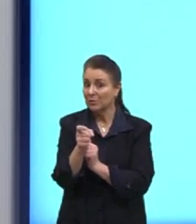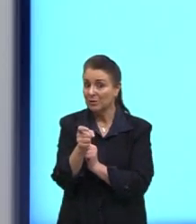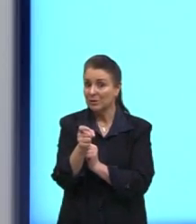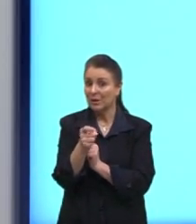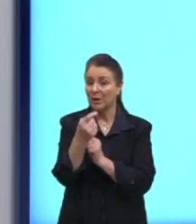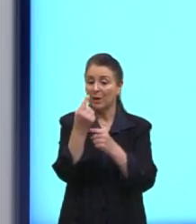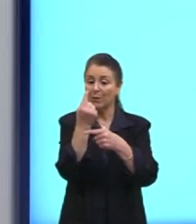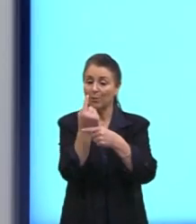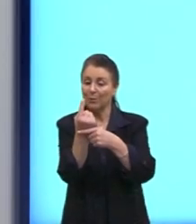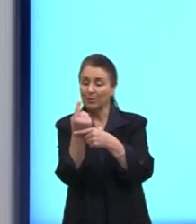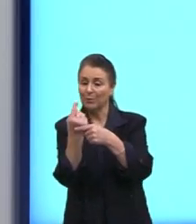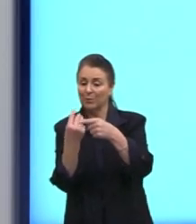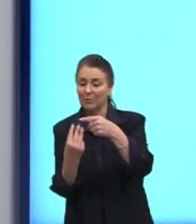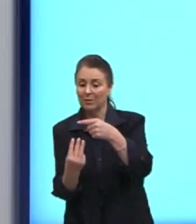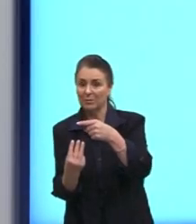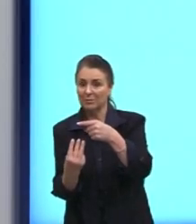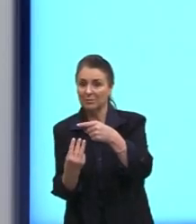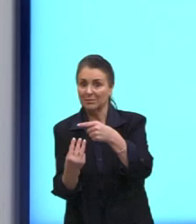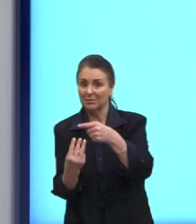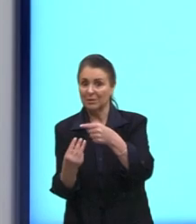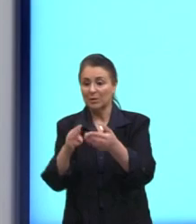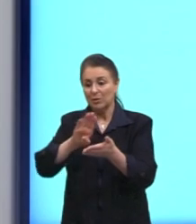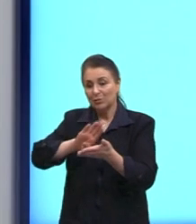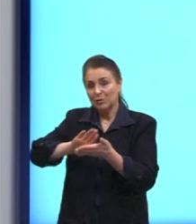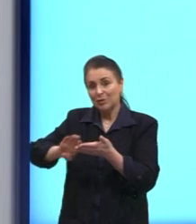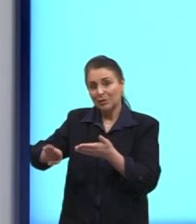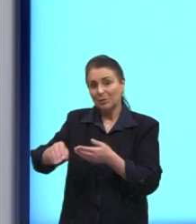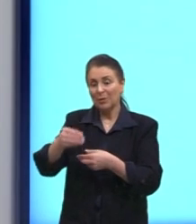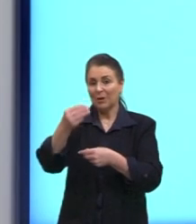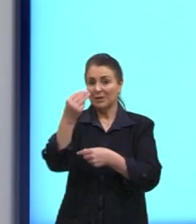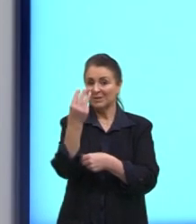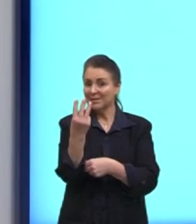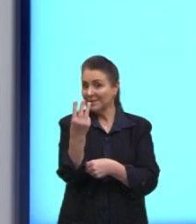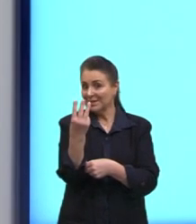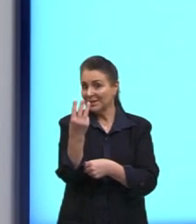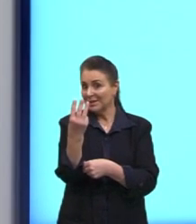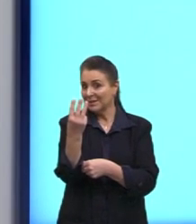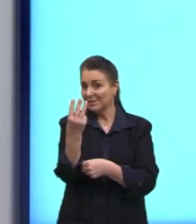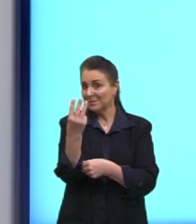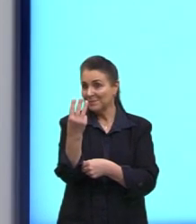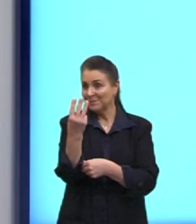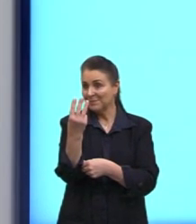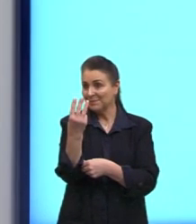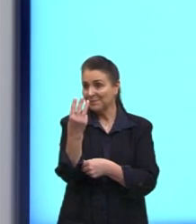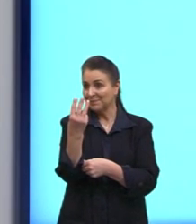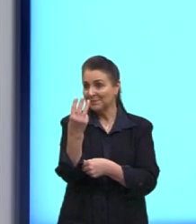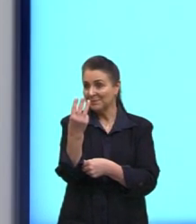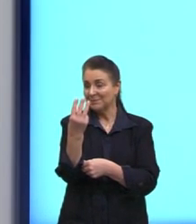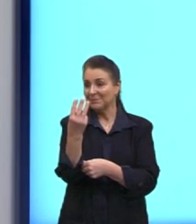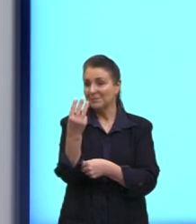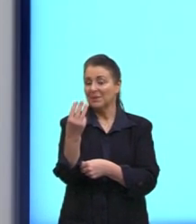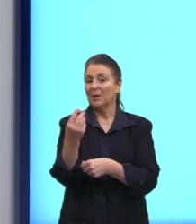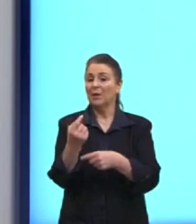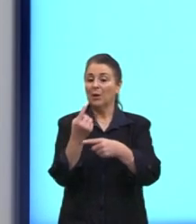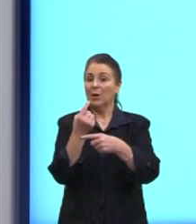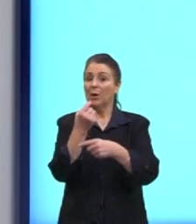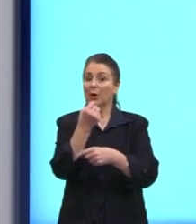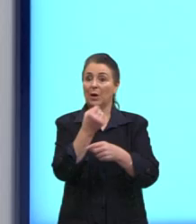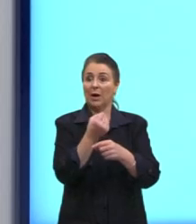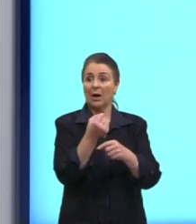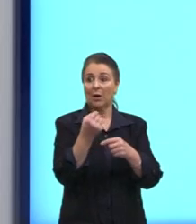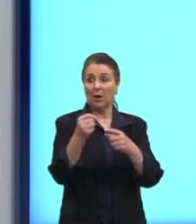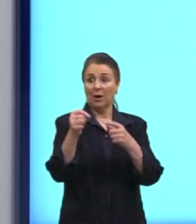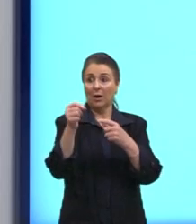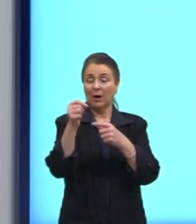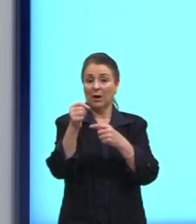1 terço então eu consigo eliminar as três primeiras relações eu fico então entre a quarta e